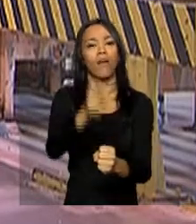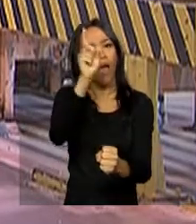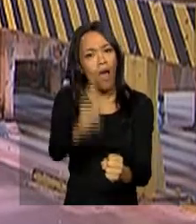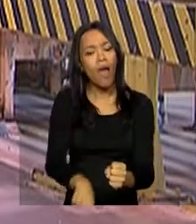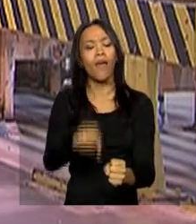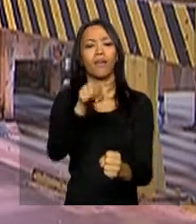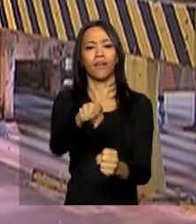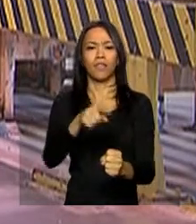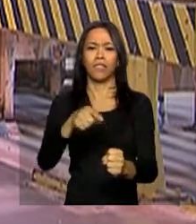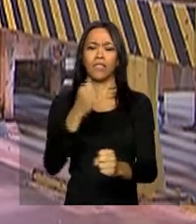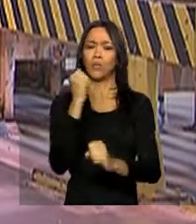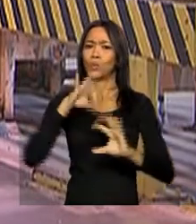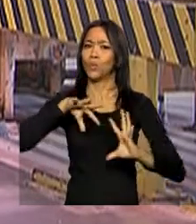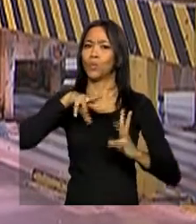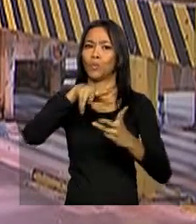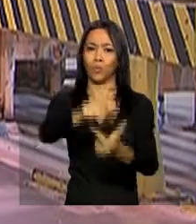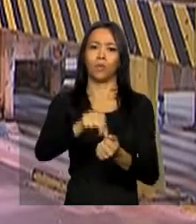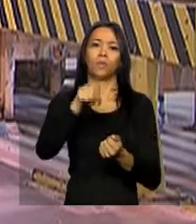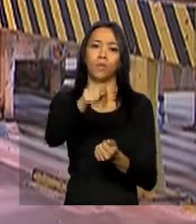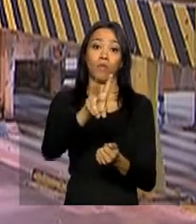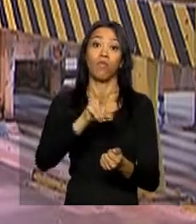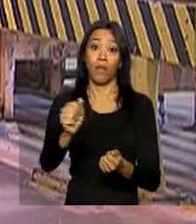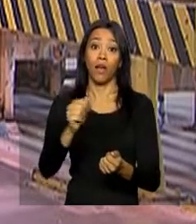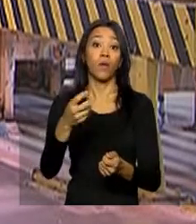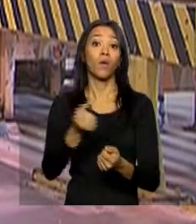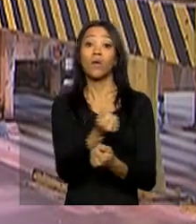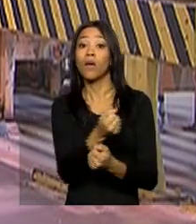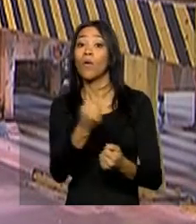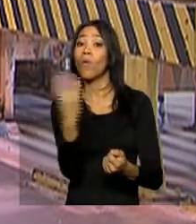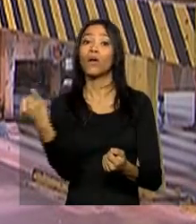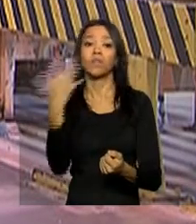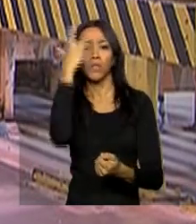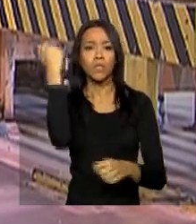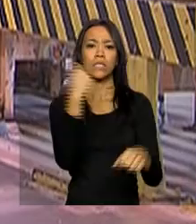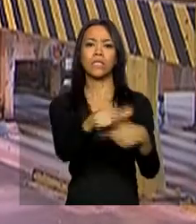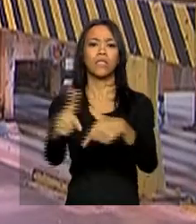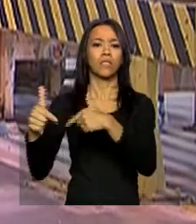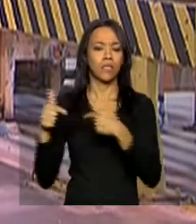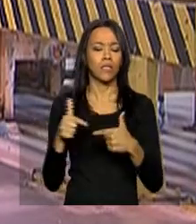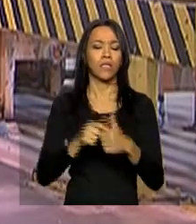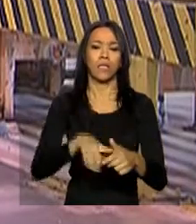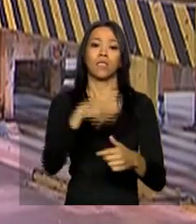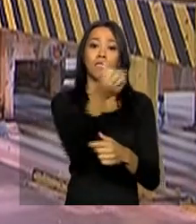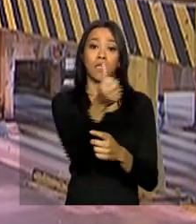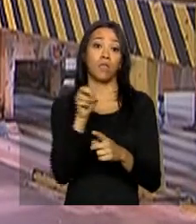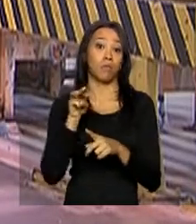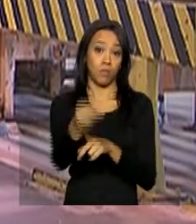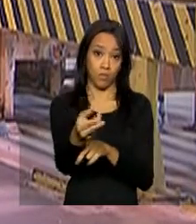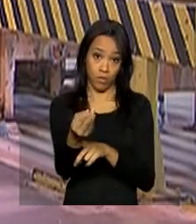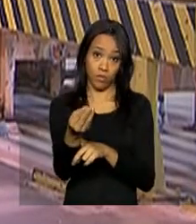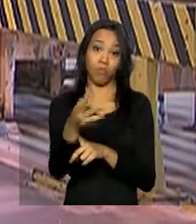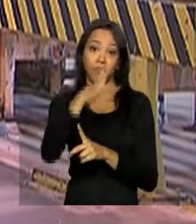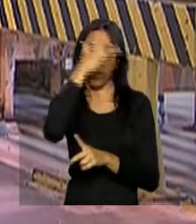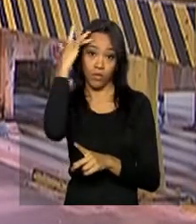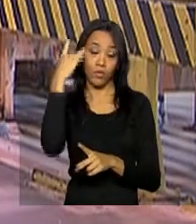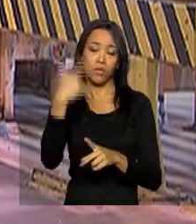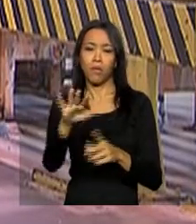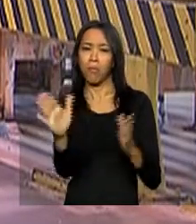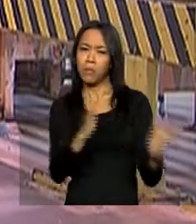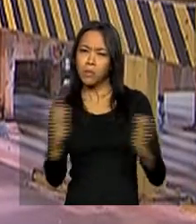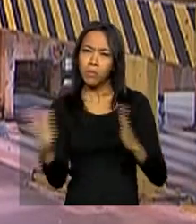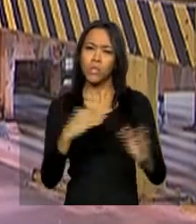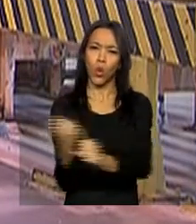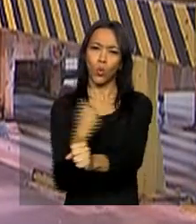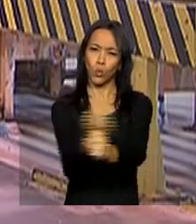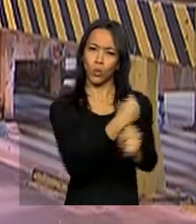celulose de eucalipto do mundo e vai empregar no total cerca de 6 mil trabalhadores. Durante a fase de obras, que deve durar mais ou